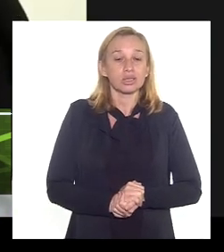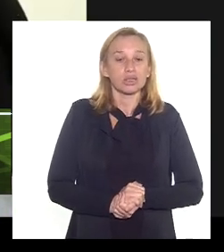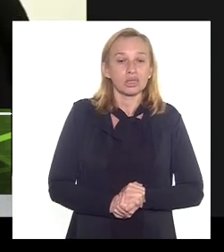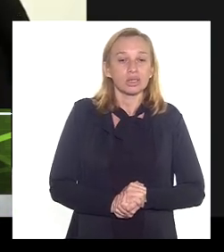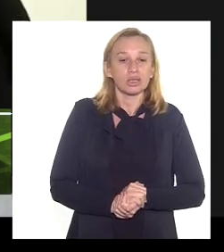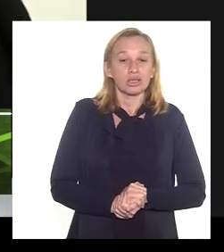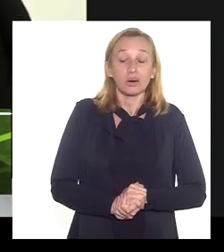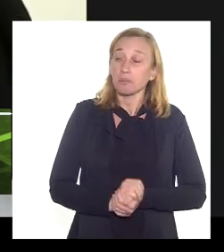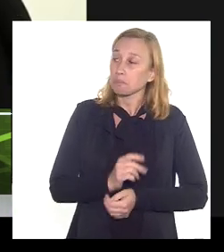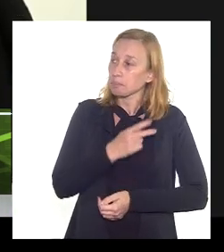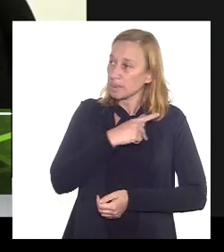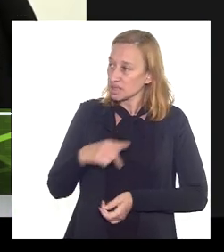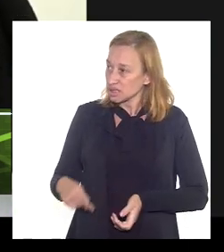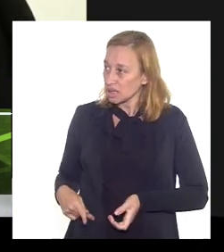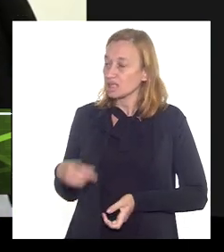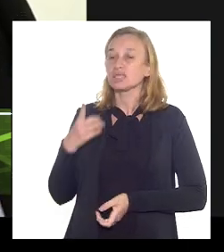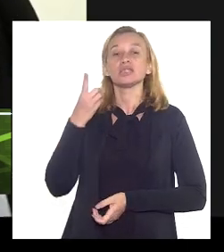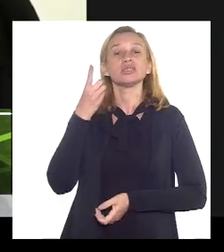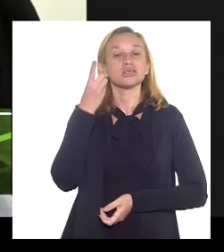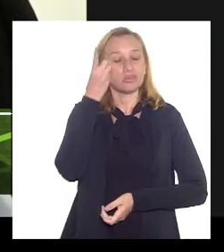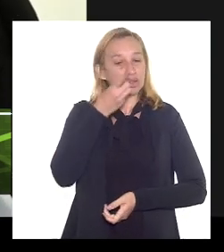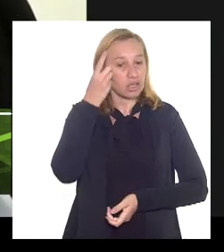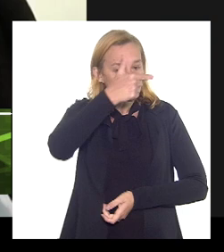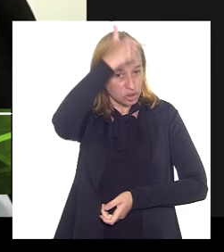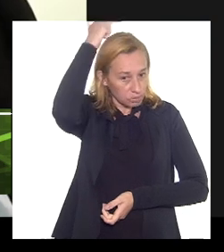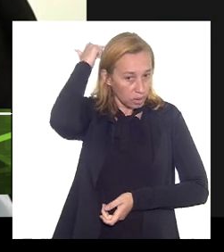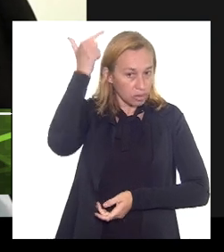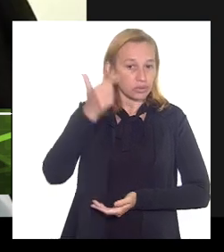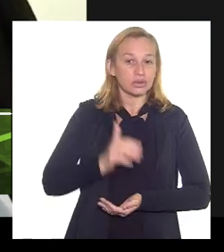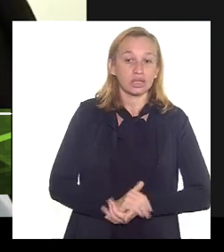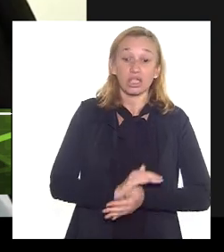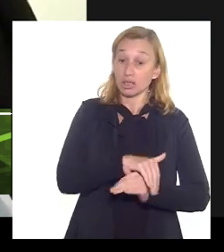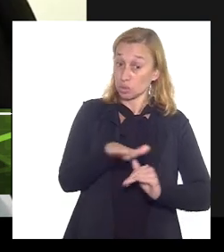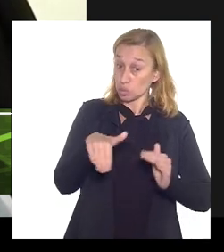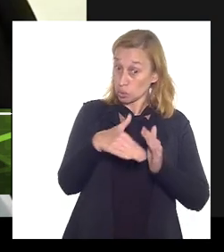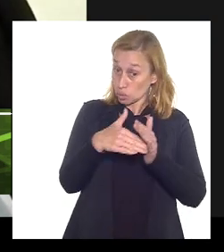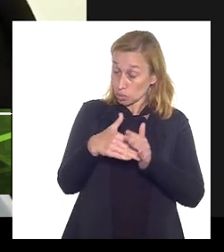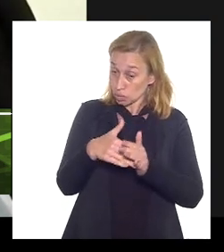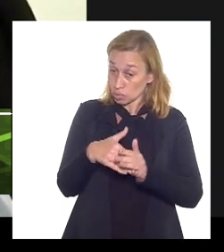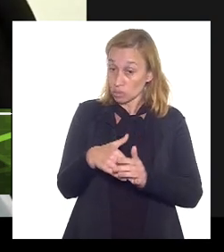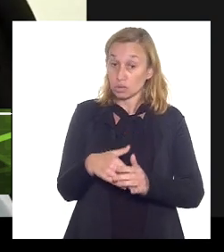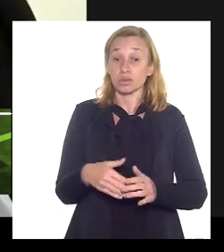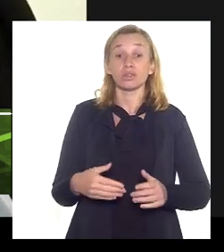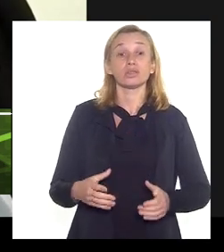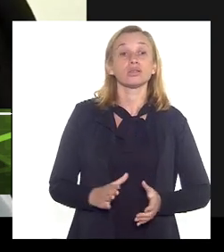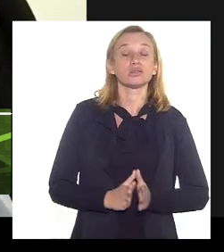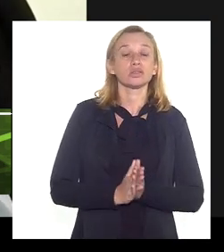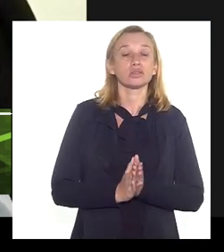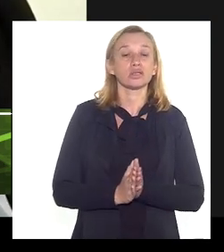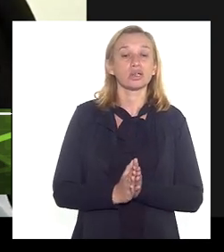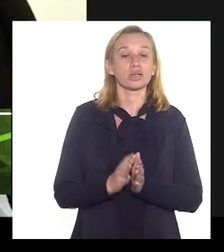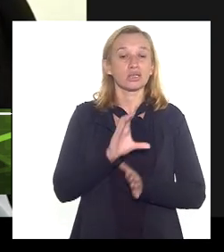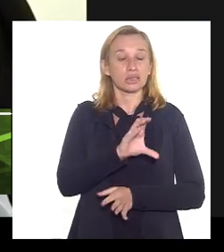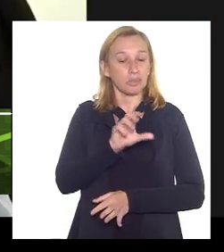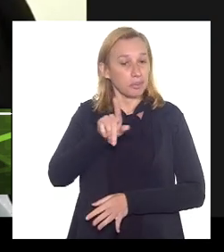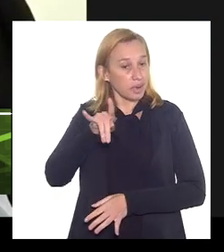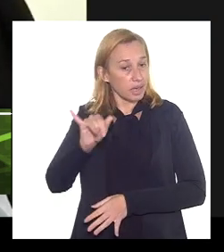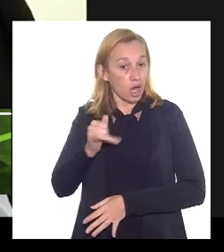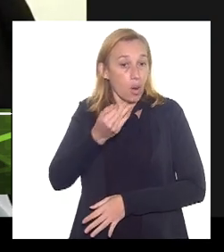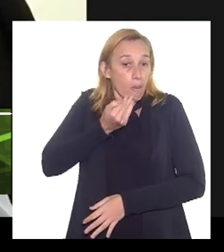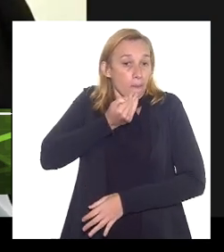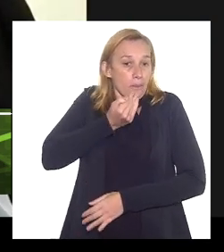presidente Luiz Paulo senhoras e senhores presentes nessa CPI eu peço até